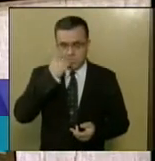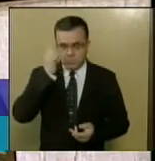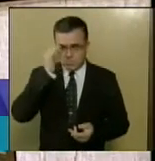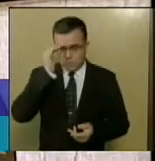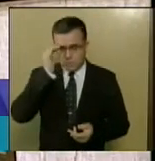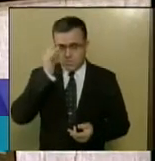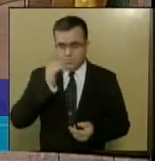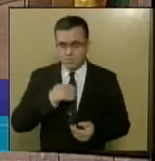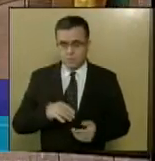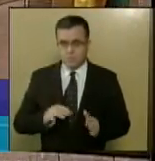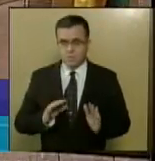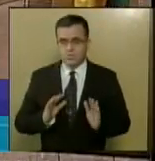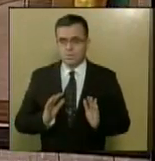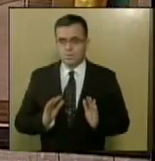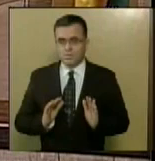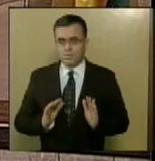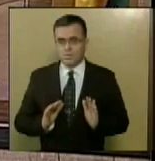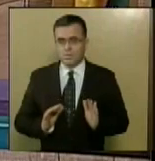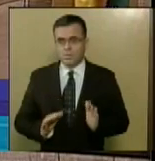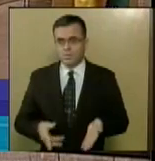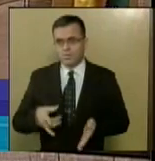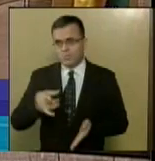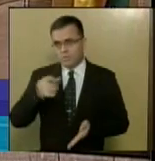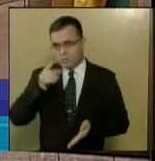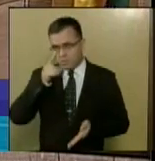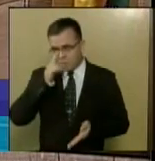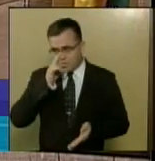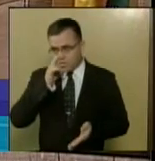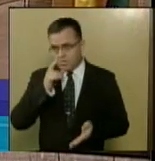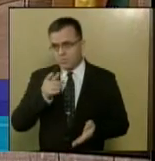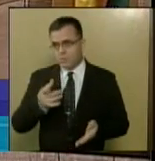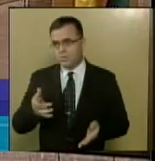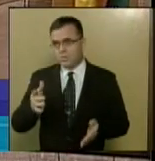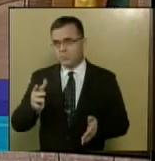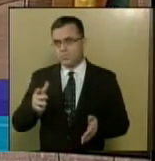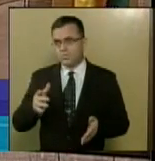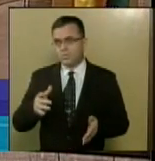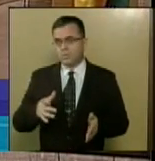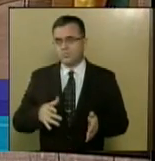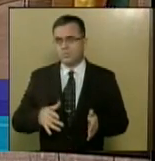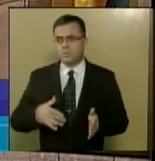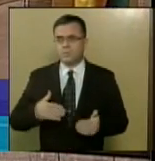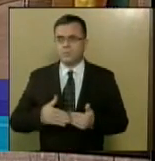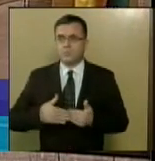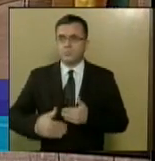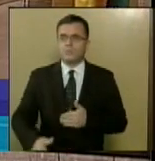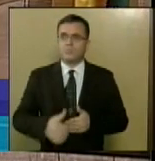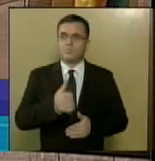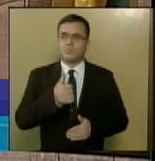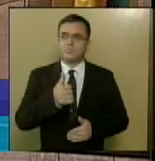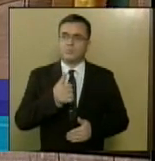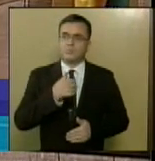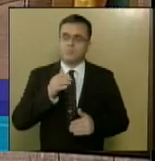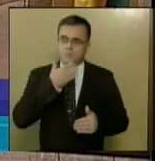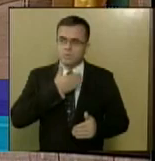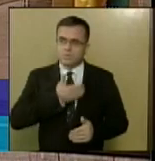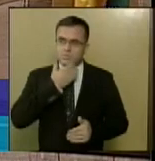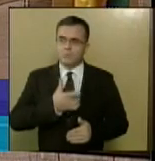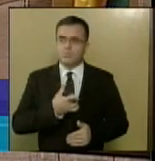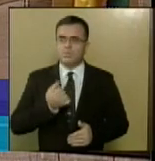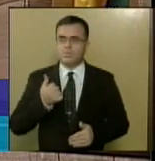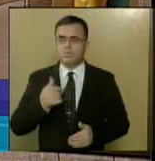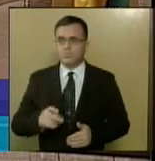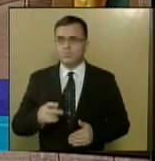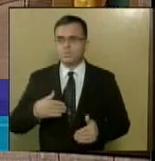ausentes das sessões por determinação judicial desde dezembro de 2015, os senhores deputados